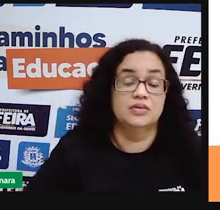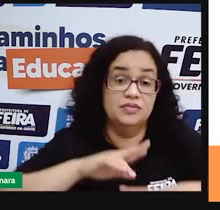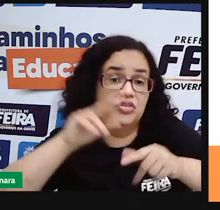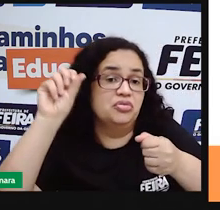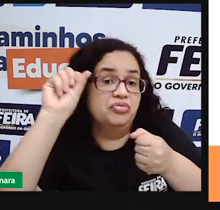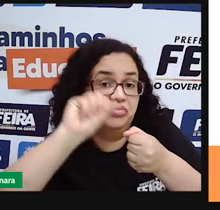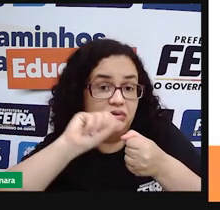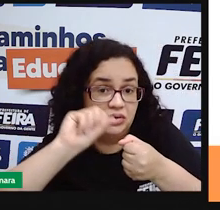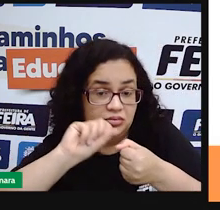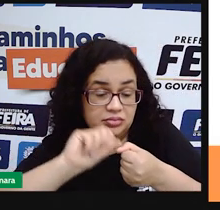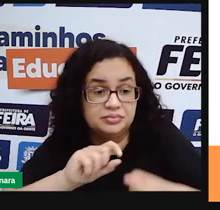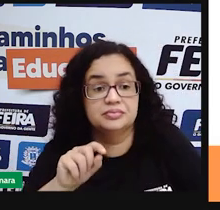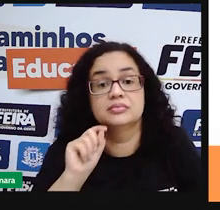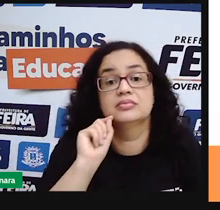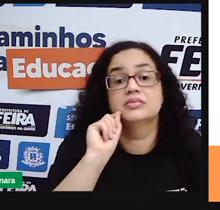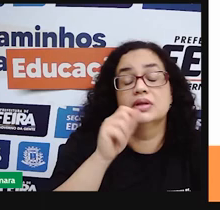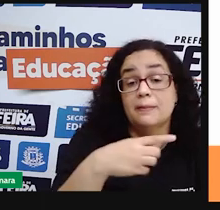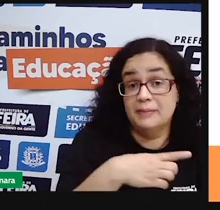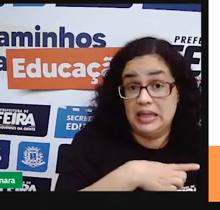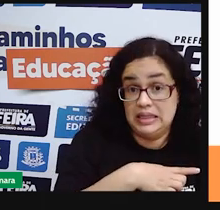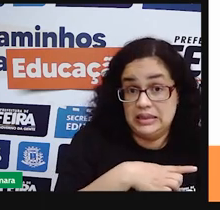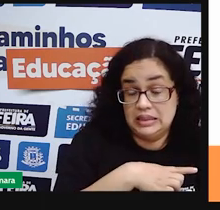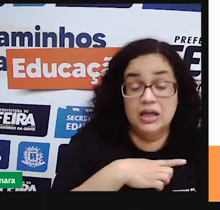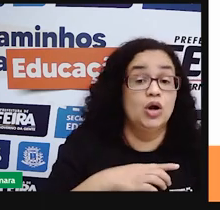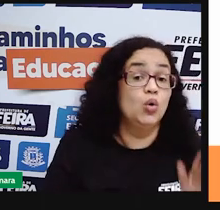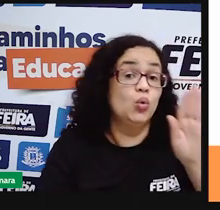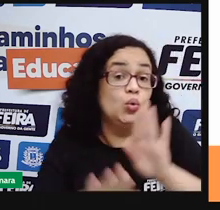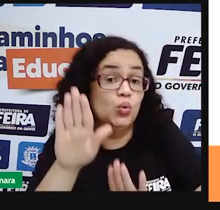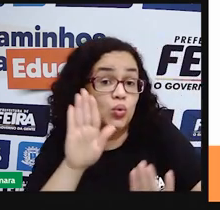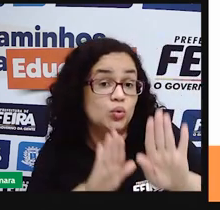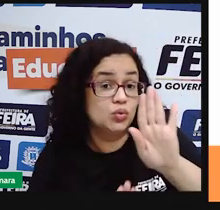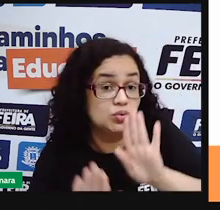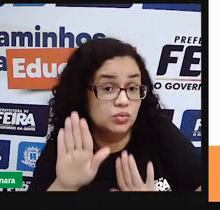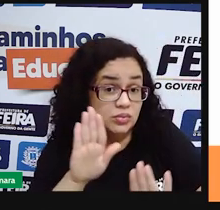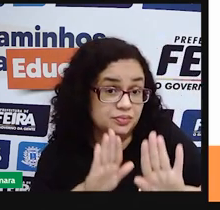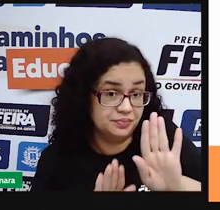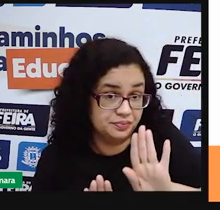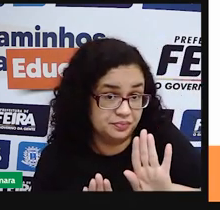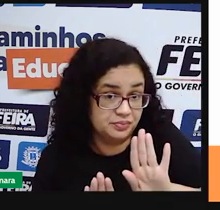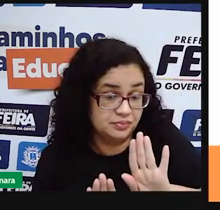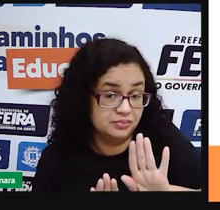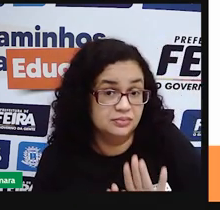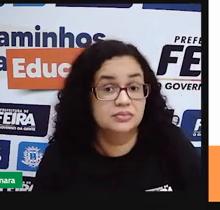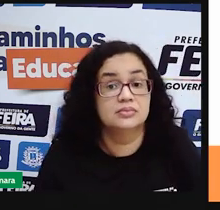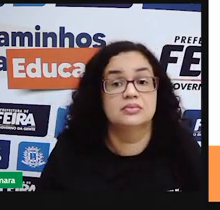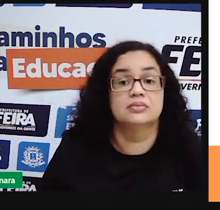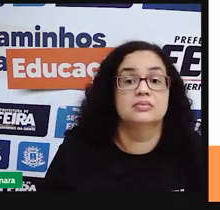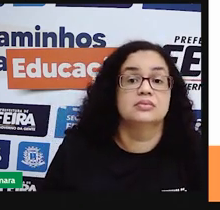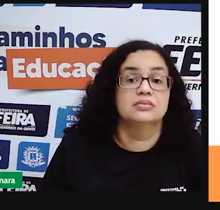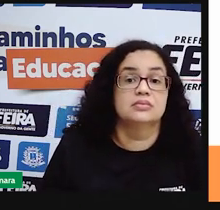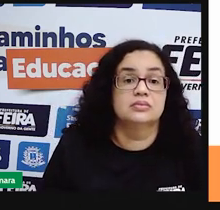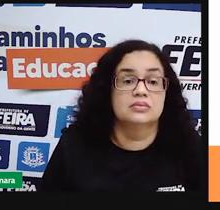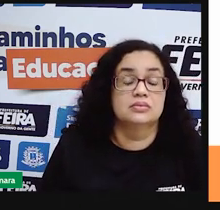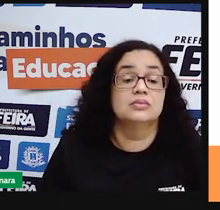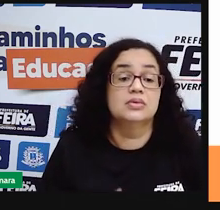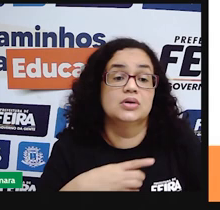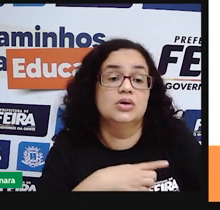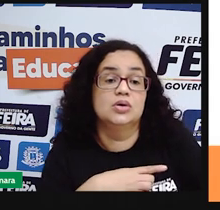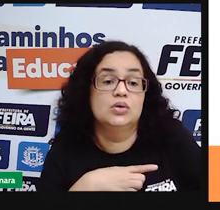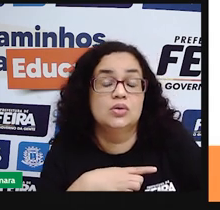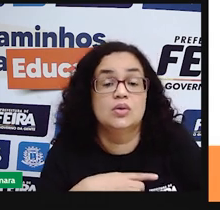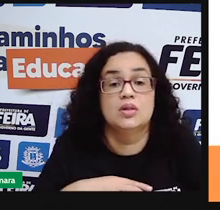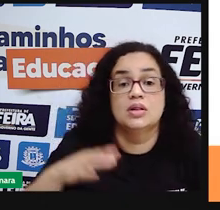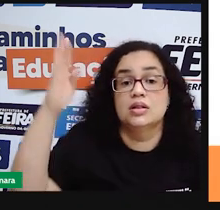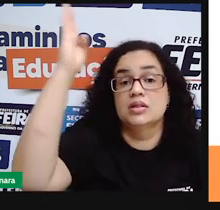para que para garantir o cuidado com os indígenas e aí vem a criação da FUNAI Fundação Nacional